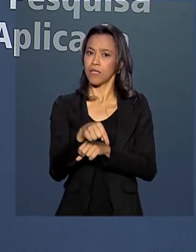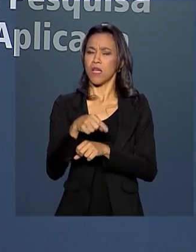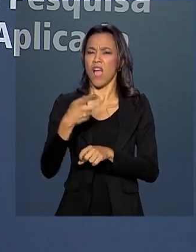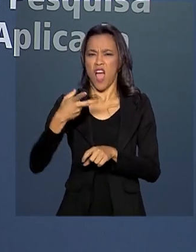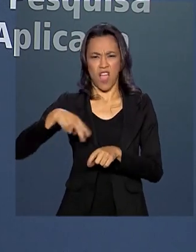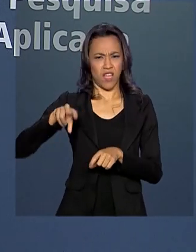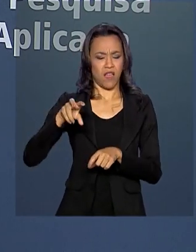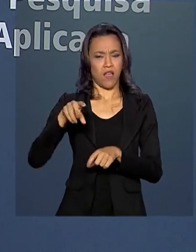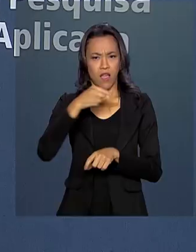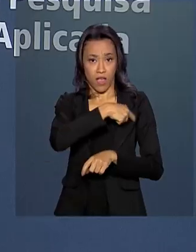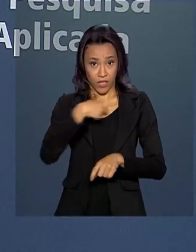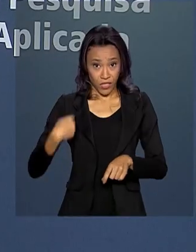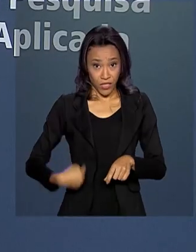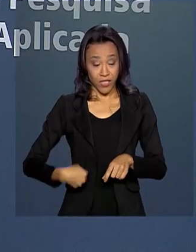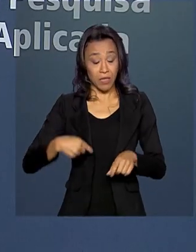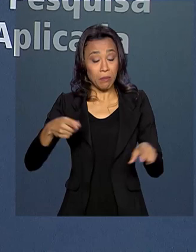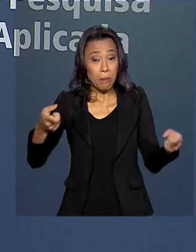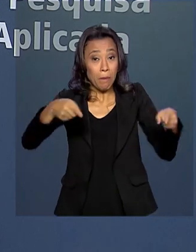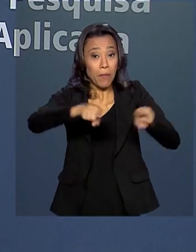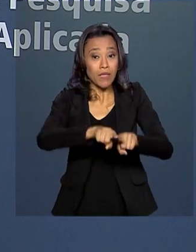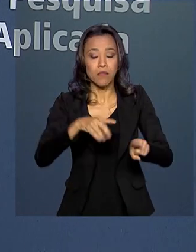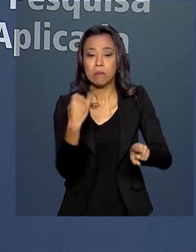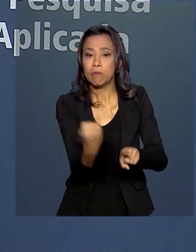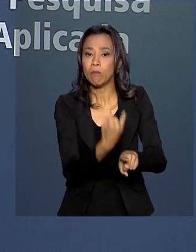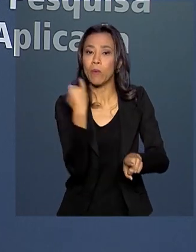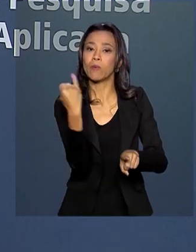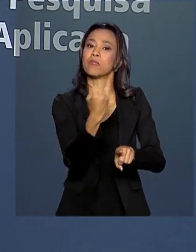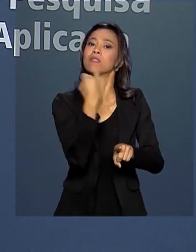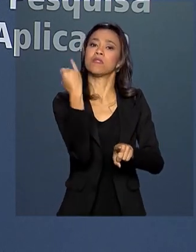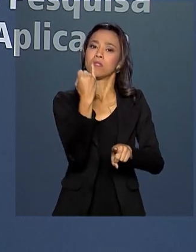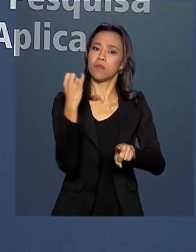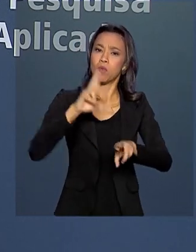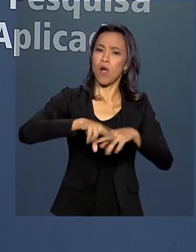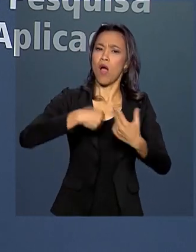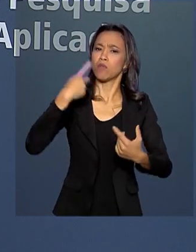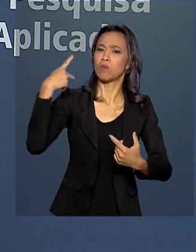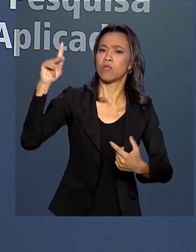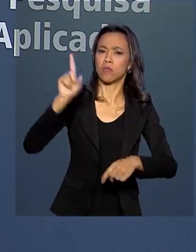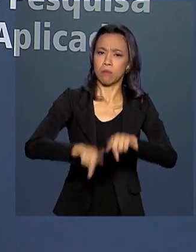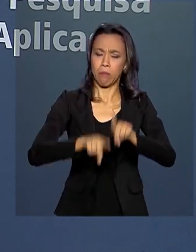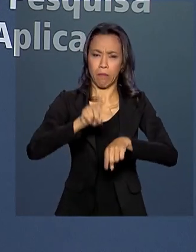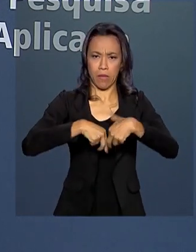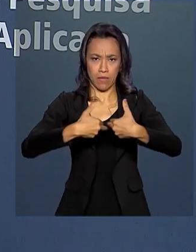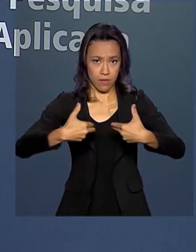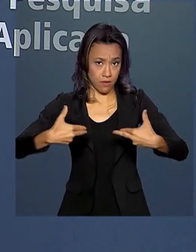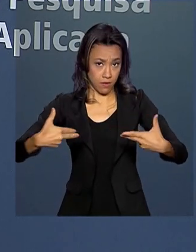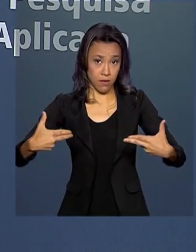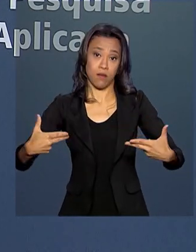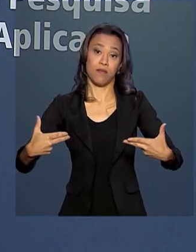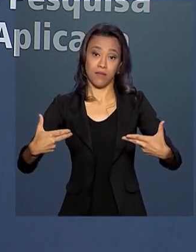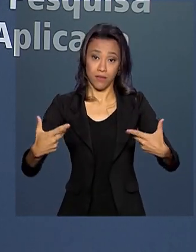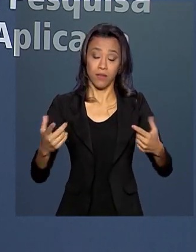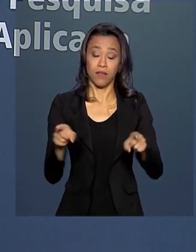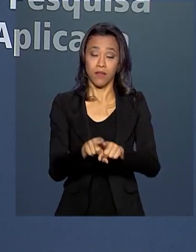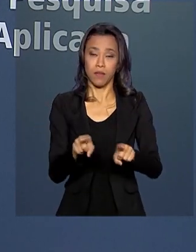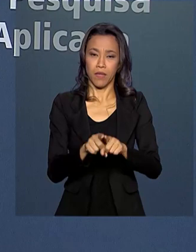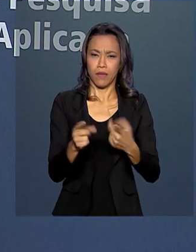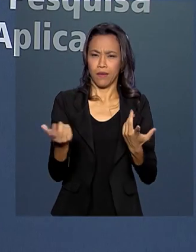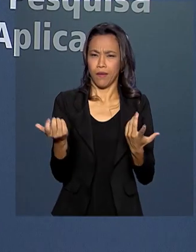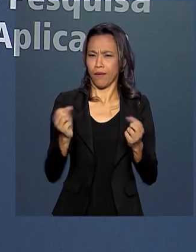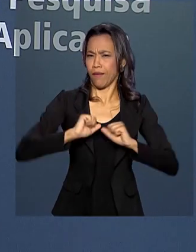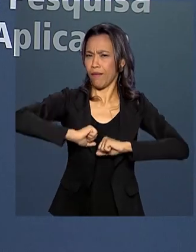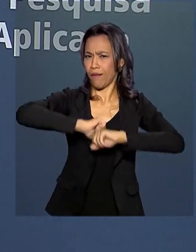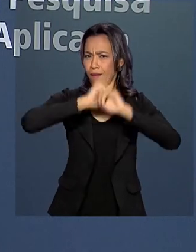China é um parceiro importante por conta do apetite chinês em torno de matérias-primas e das vantagens comparativas muito claras